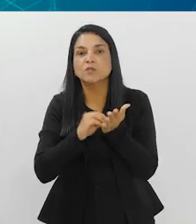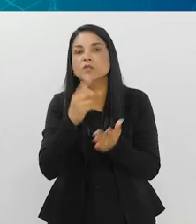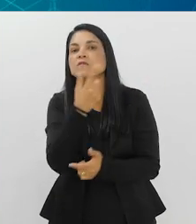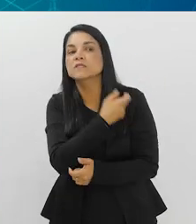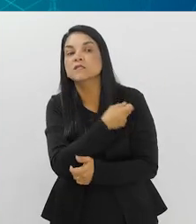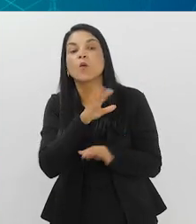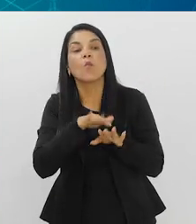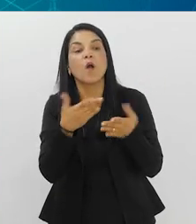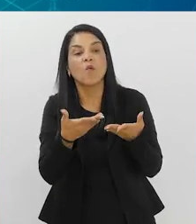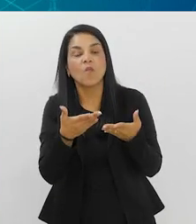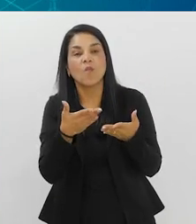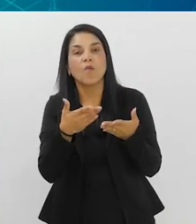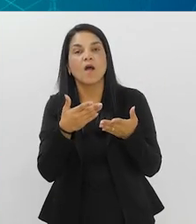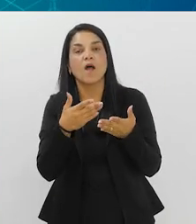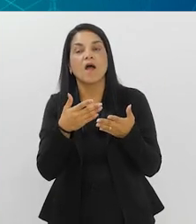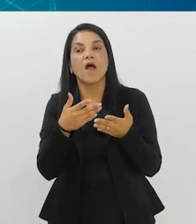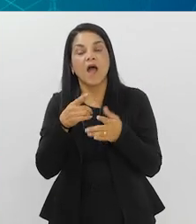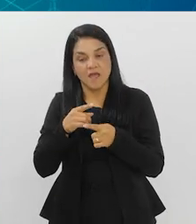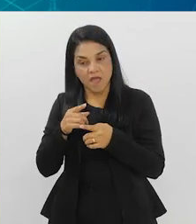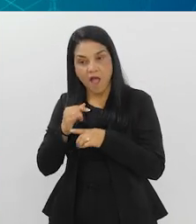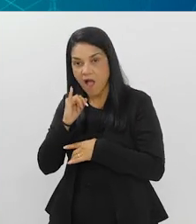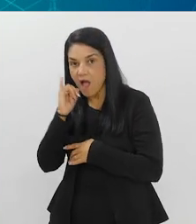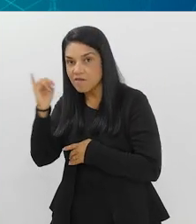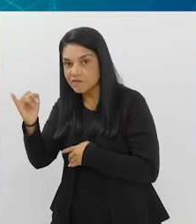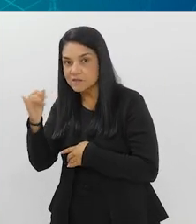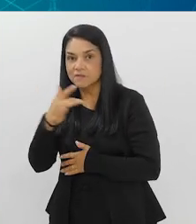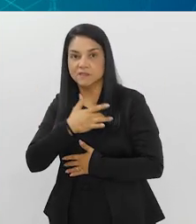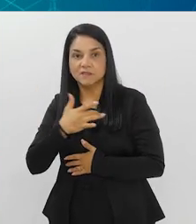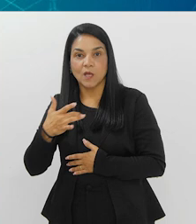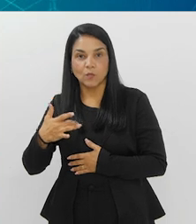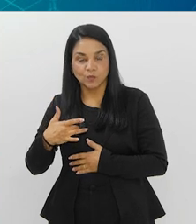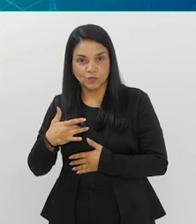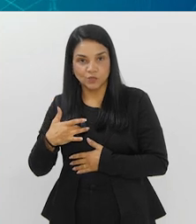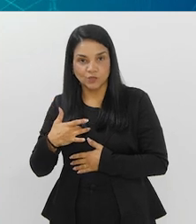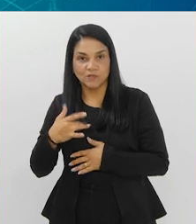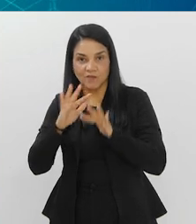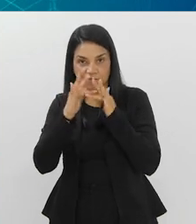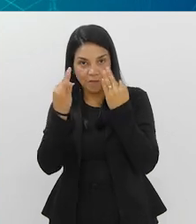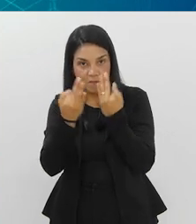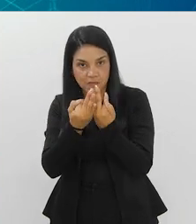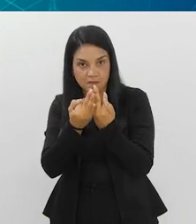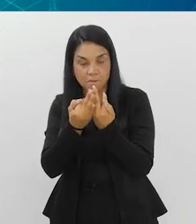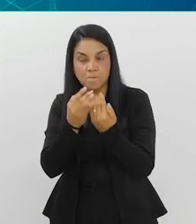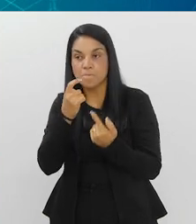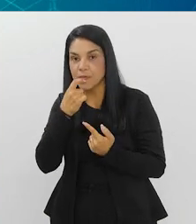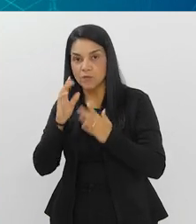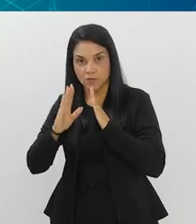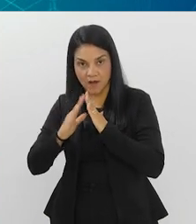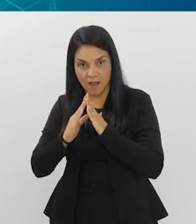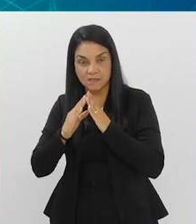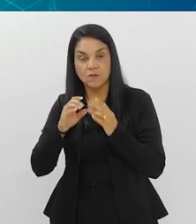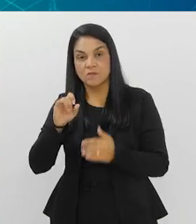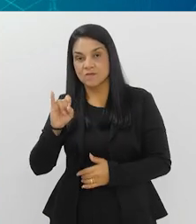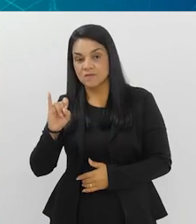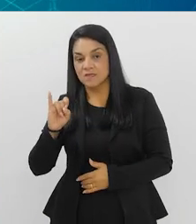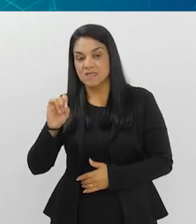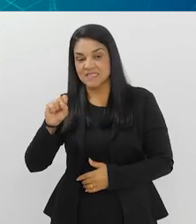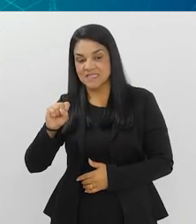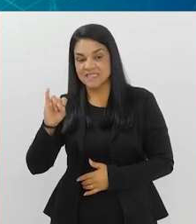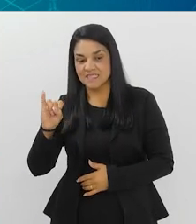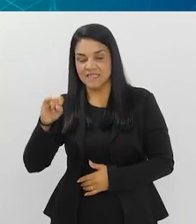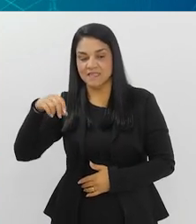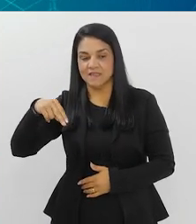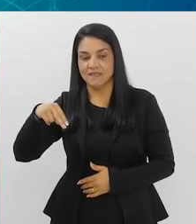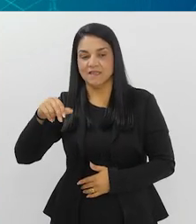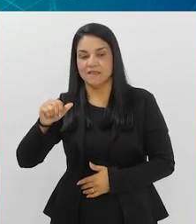vai ver se está faltando alguma coisa. E depois aciona o saúde da família mais próxima porque o SINASC toda criança precisa estar